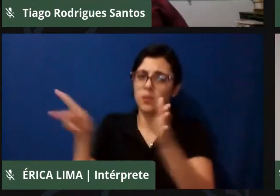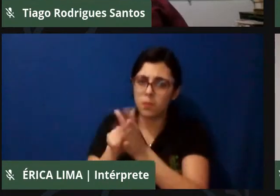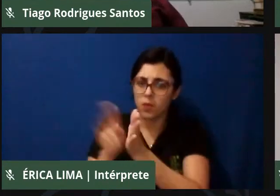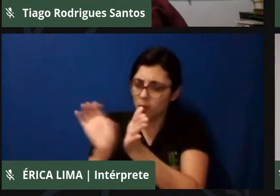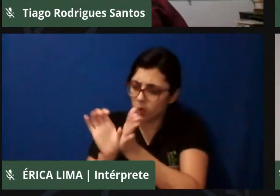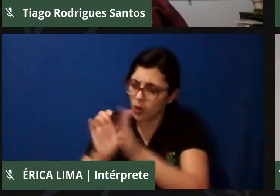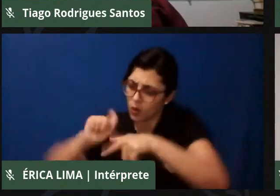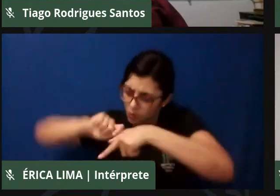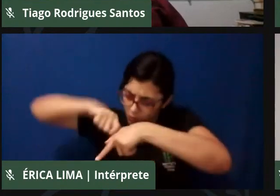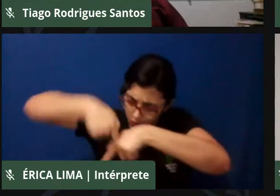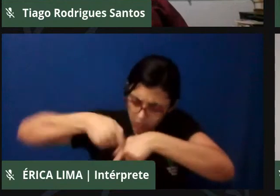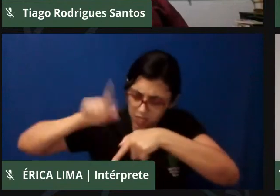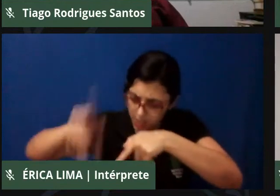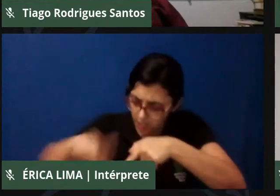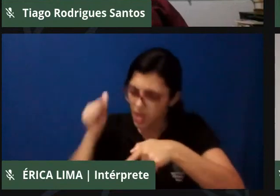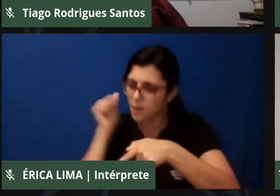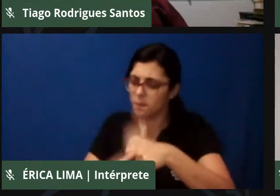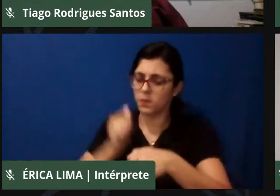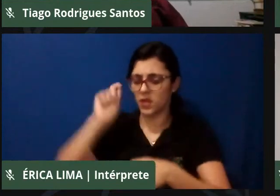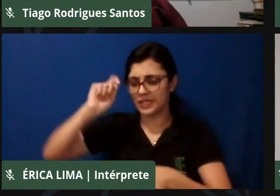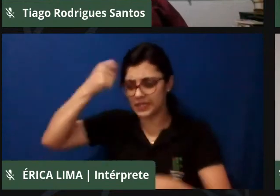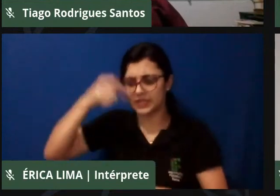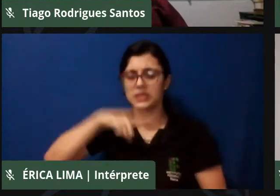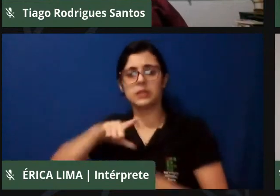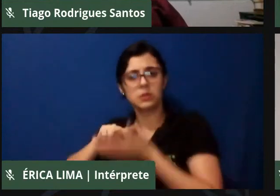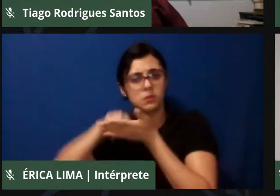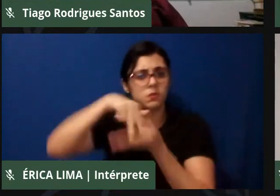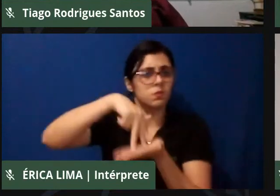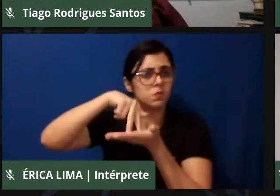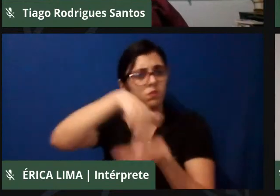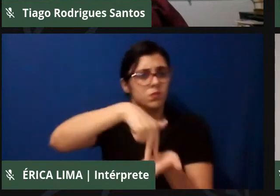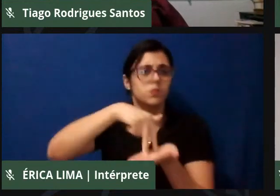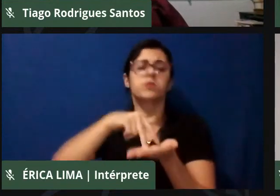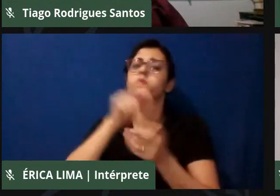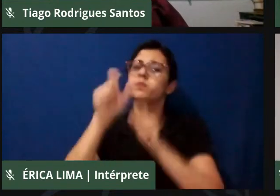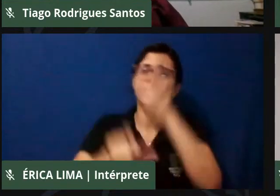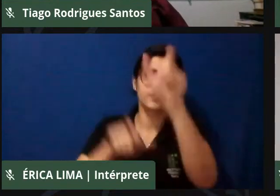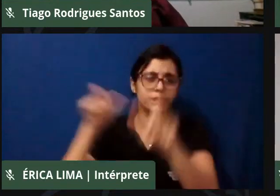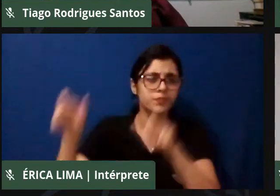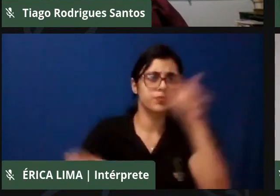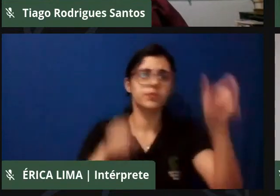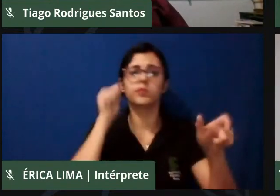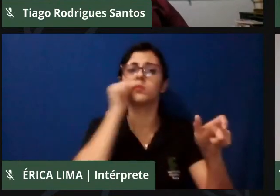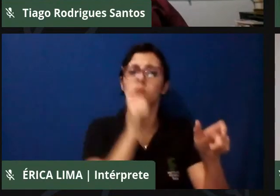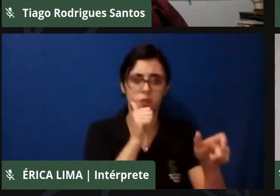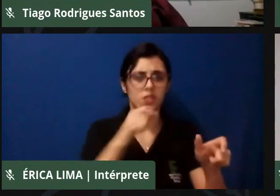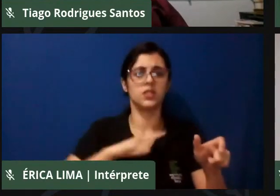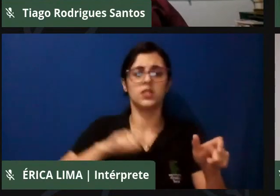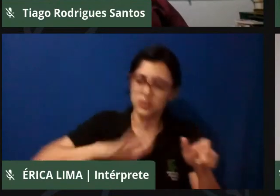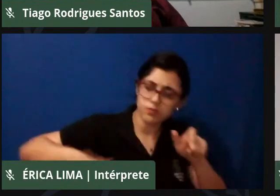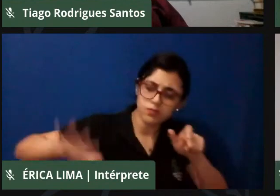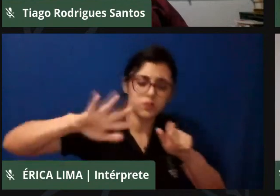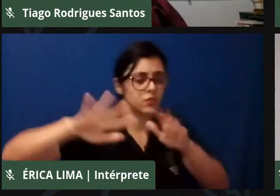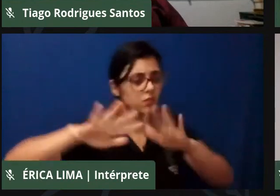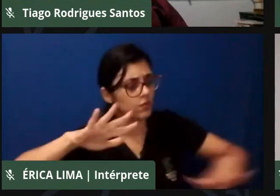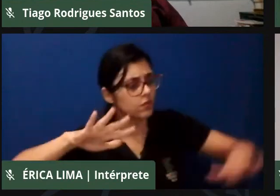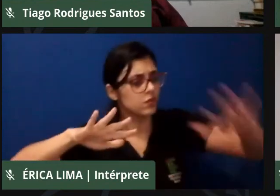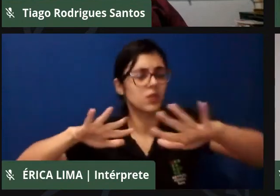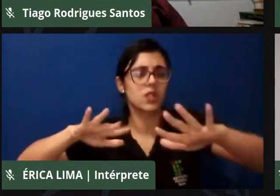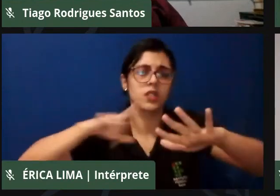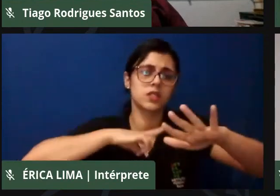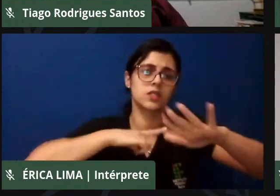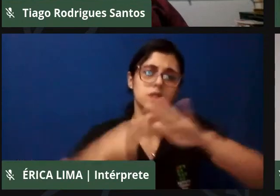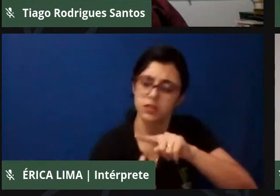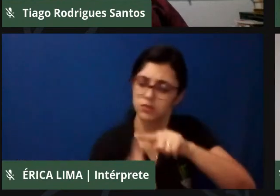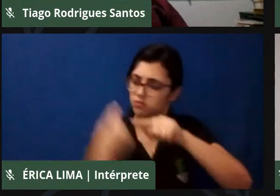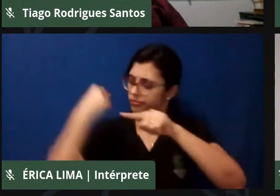mulheres negras que vêm sendo resistência e tantas outras mulheres que estão nos espaços, daquelas que nos antecederam